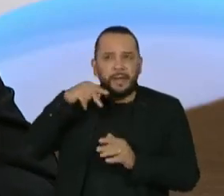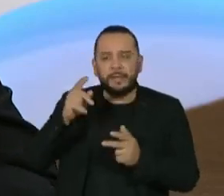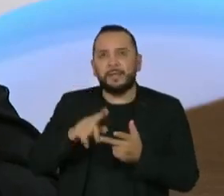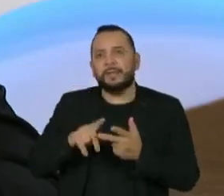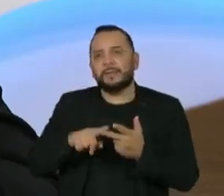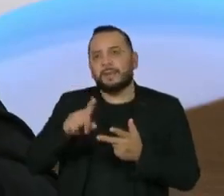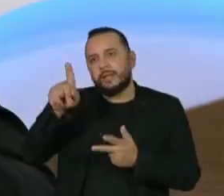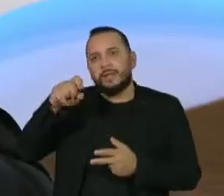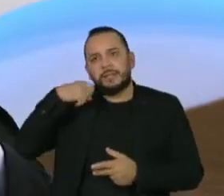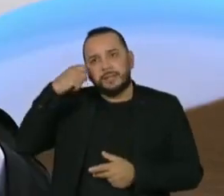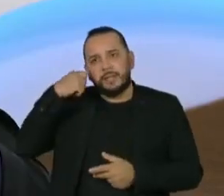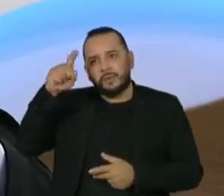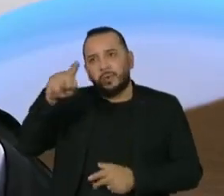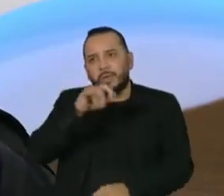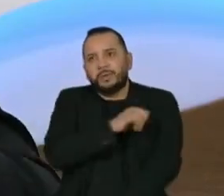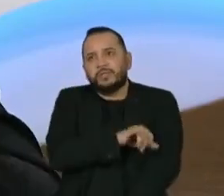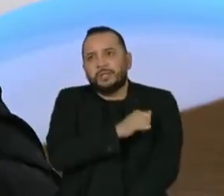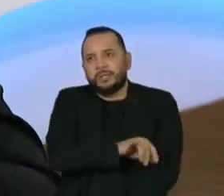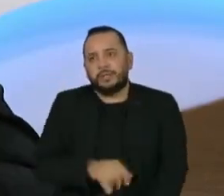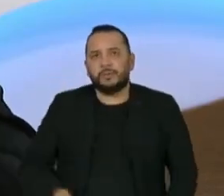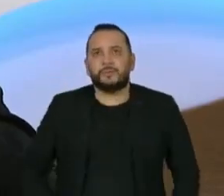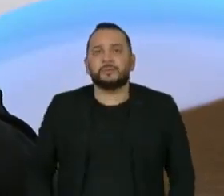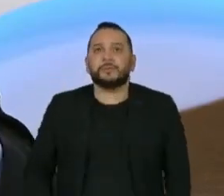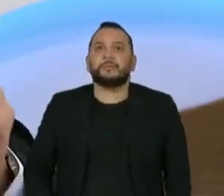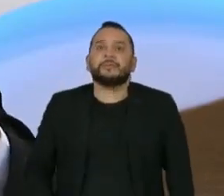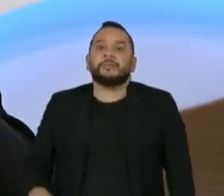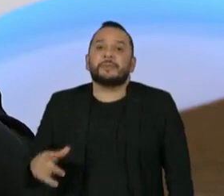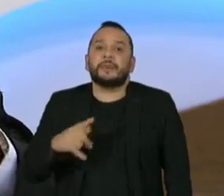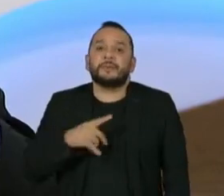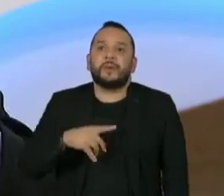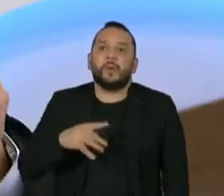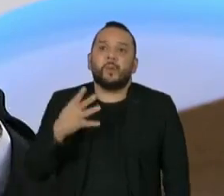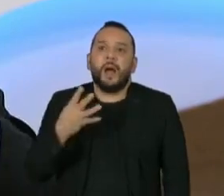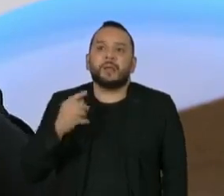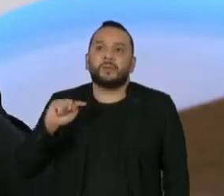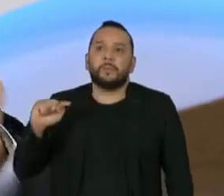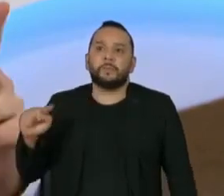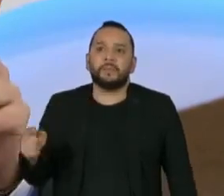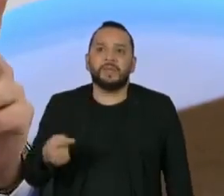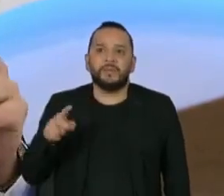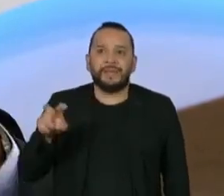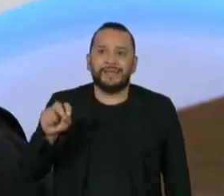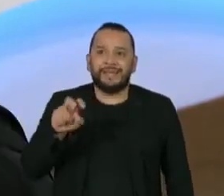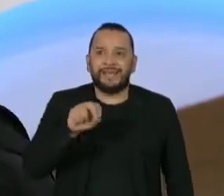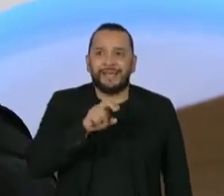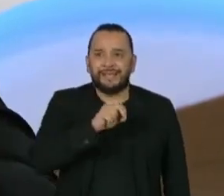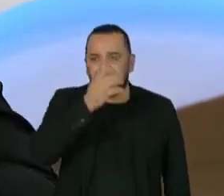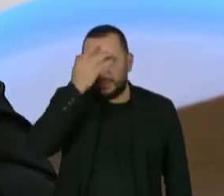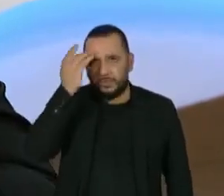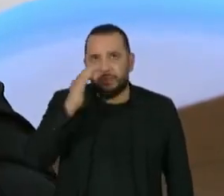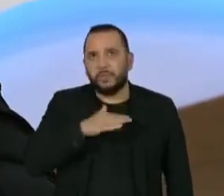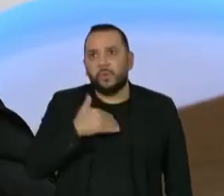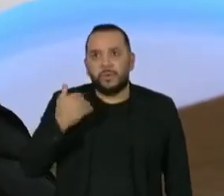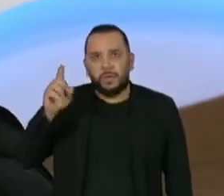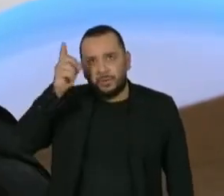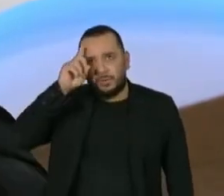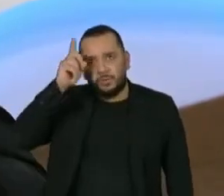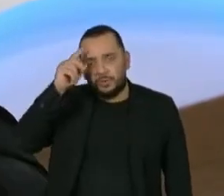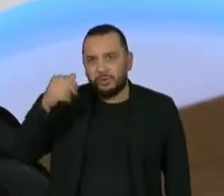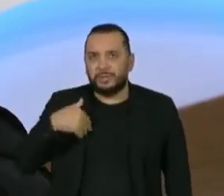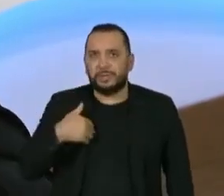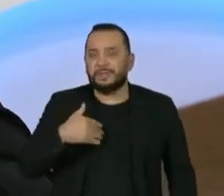Morriam, naquele momento no Brasil, quando se falava em CPI, 4.500 pessoas por dia. O Senado Federal não tinha